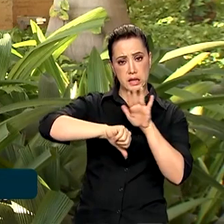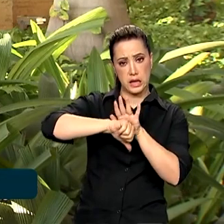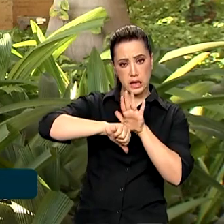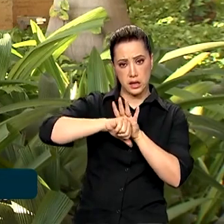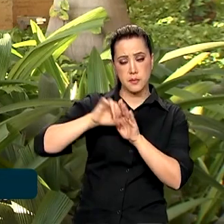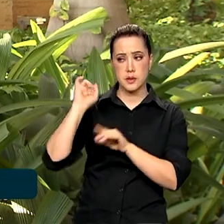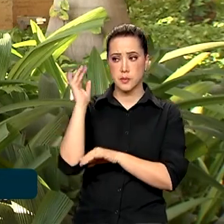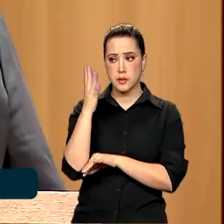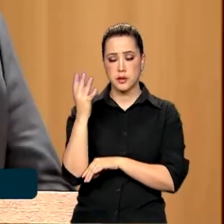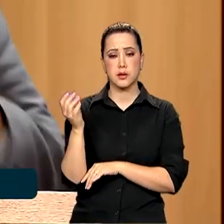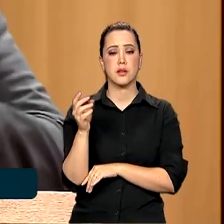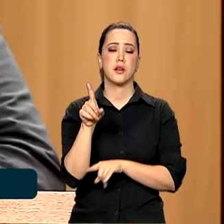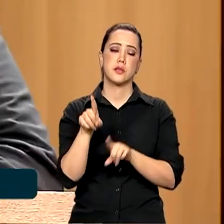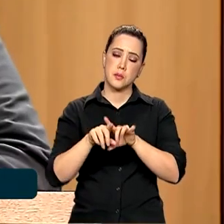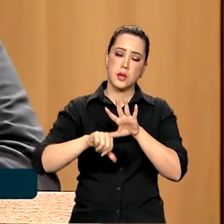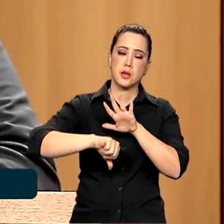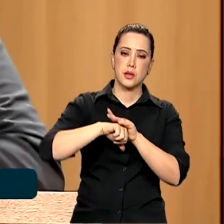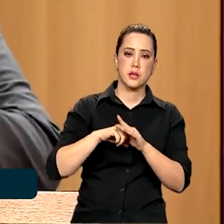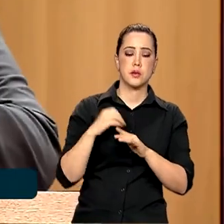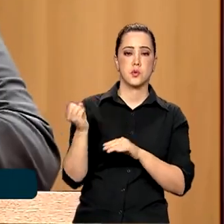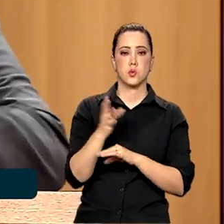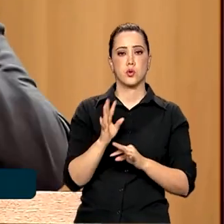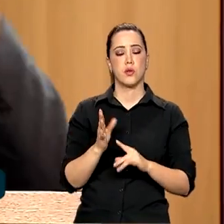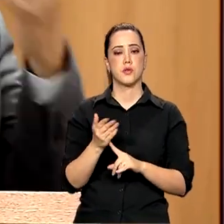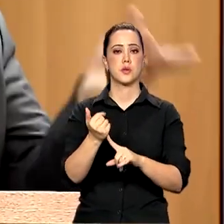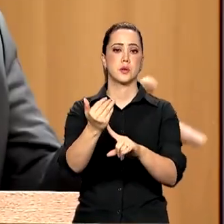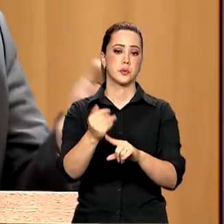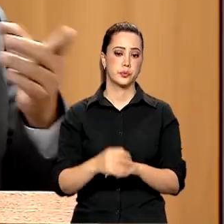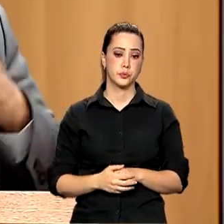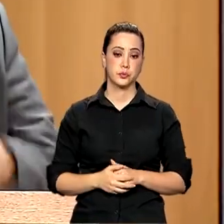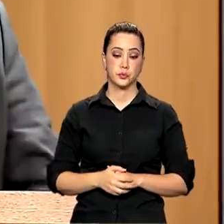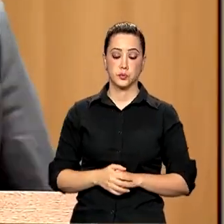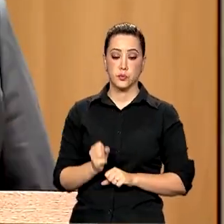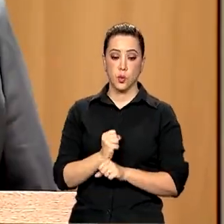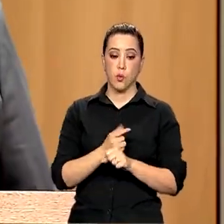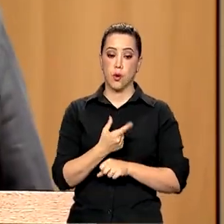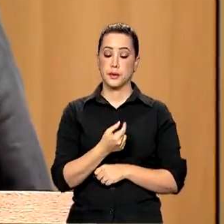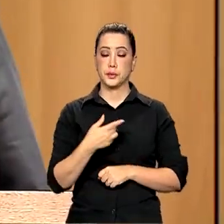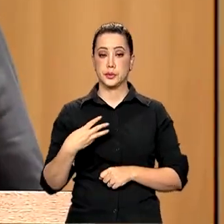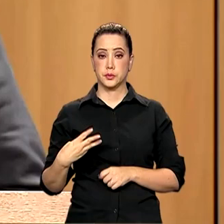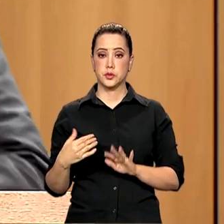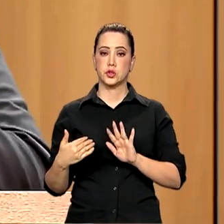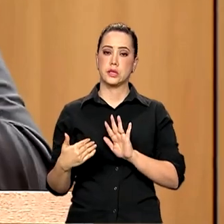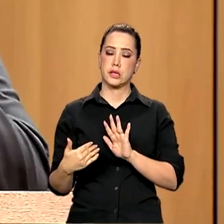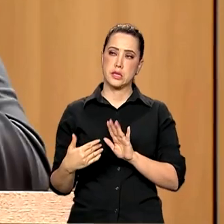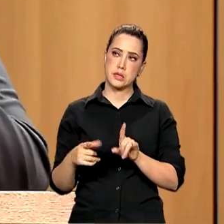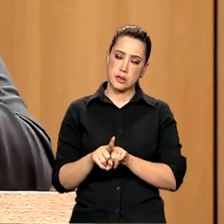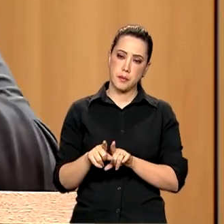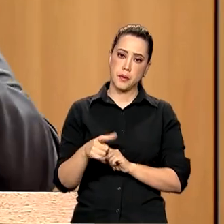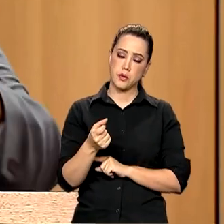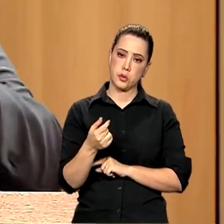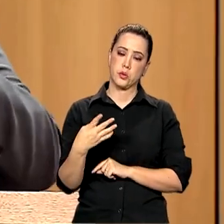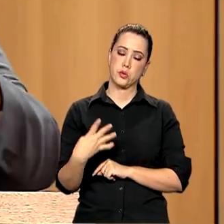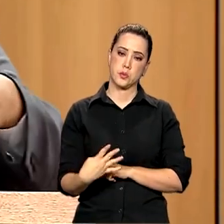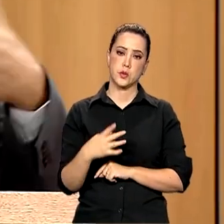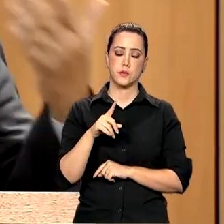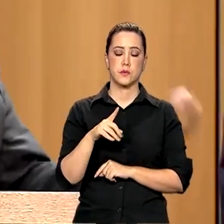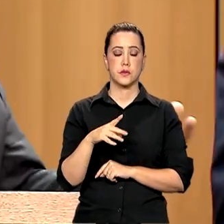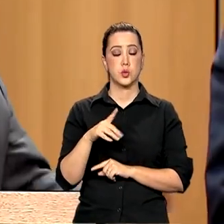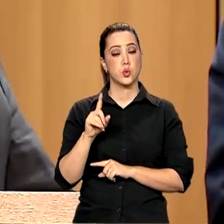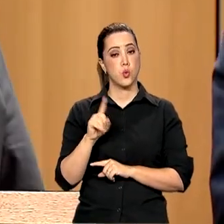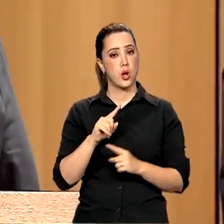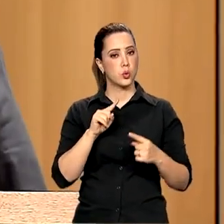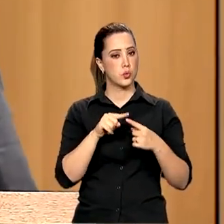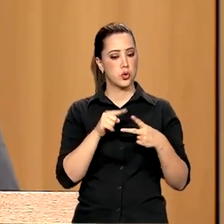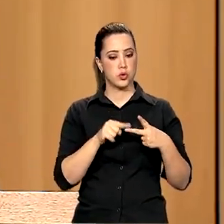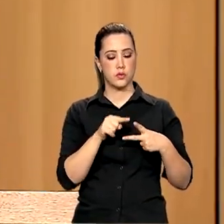tecnologias. Em 2023 e a nossa proposta aqui em 2024, os eixos predominantes sejam esses dois